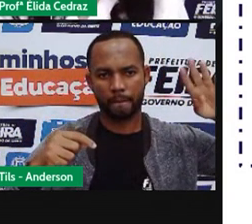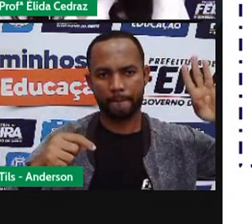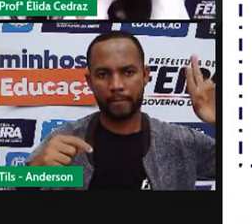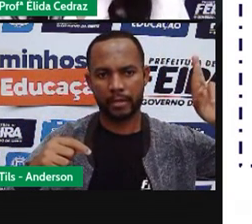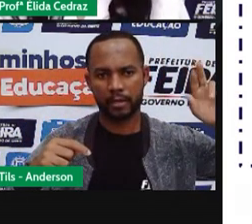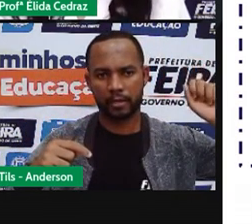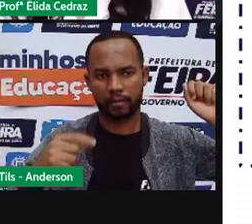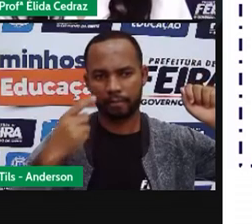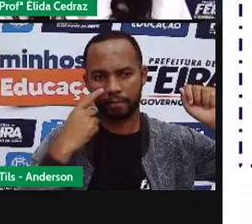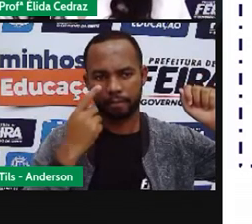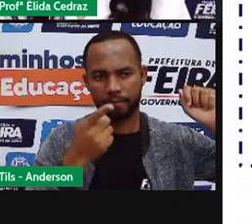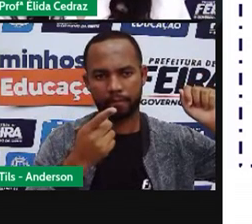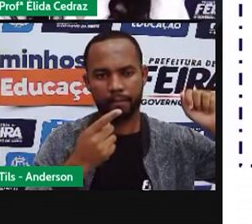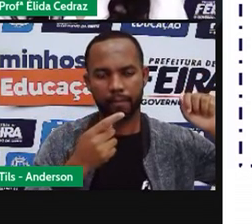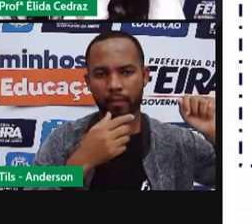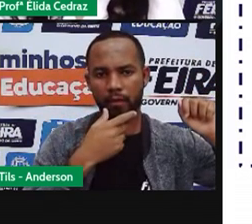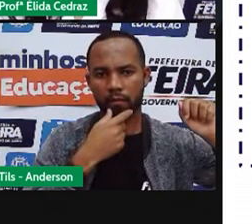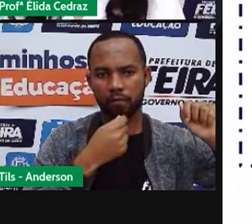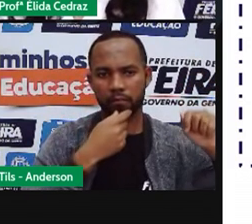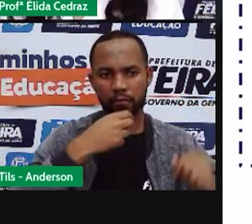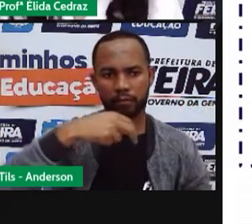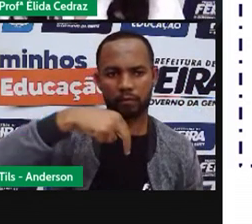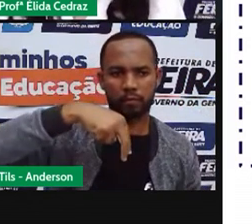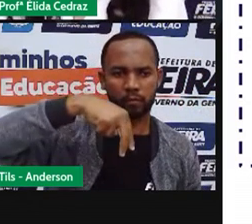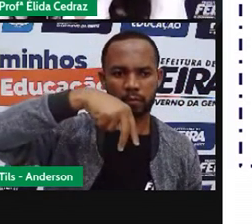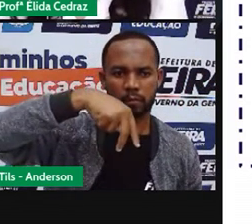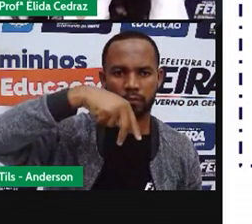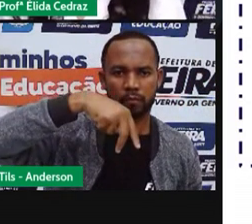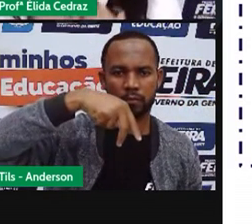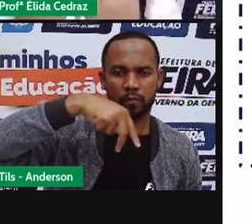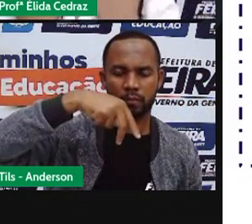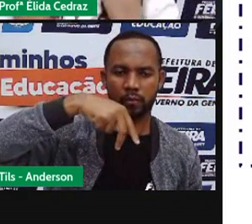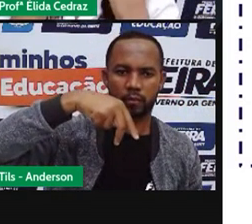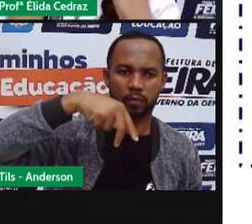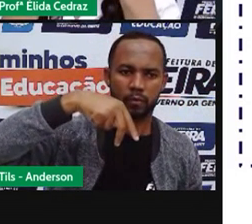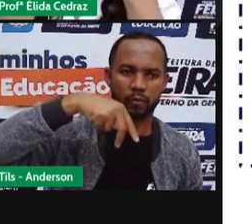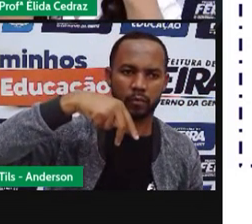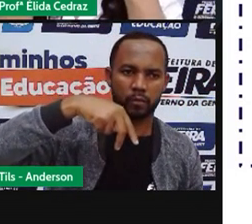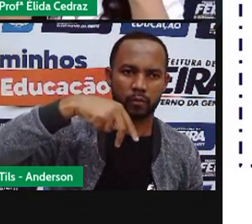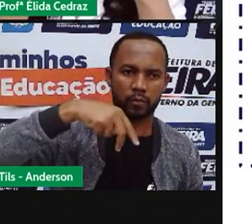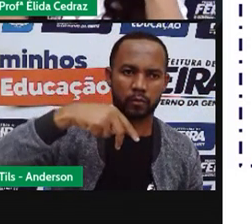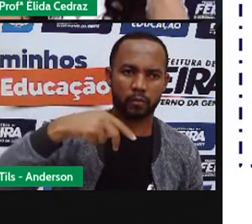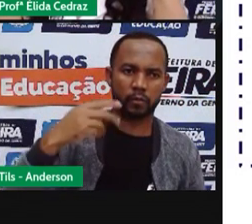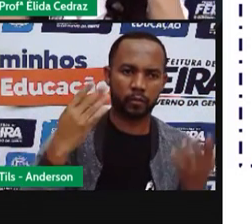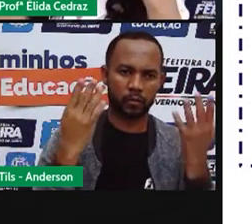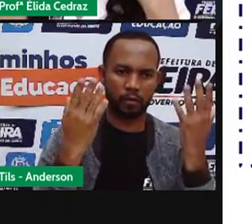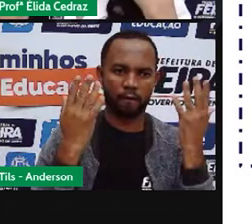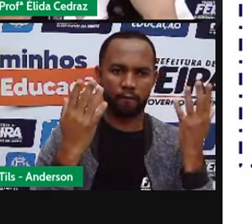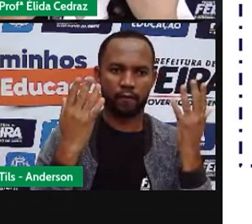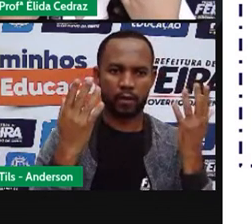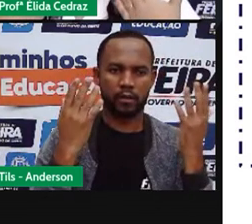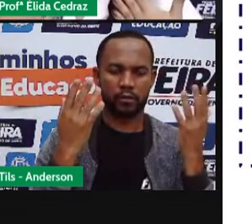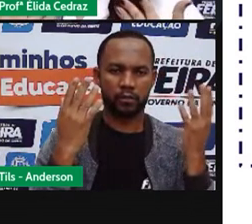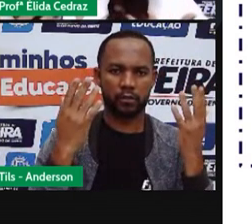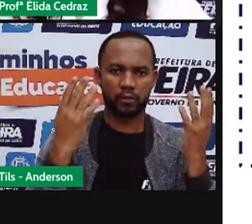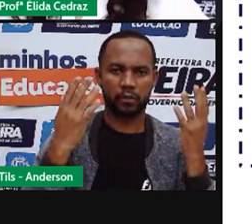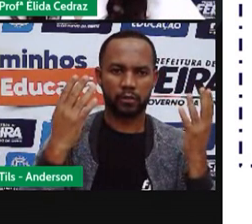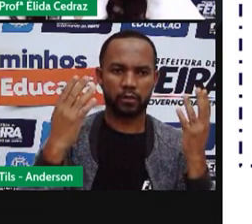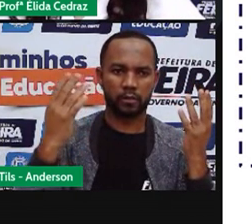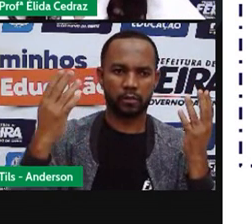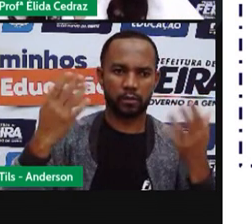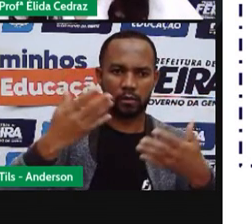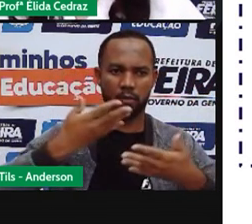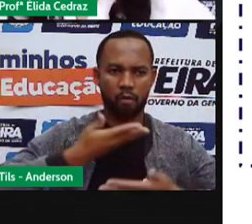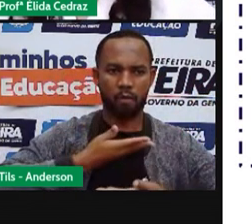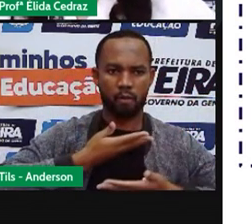Vamos dizer que o bonequinho está recebendo a luz, batendo na frente do rosto, na